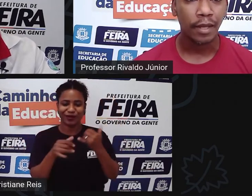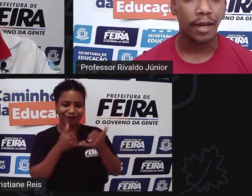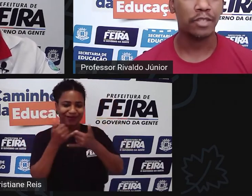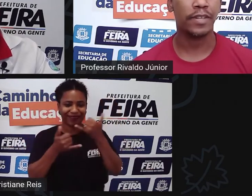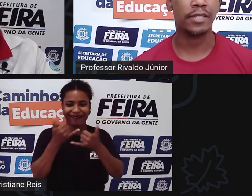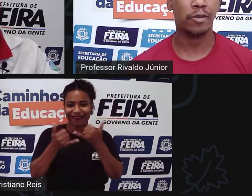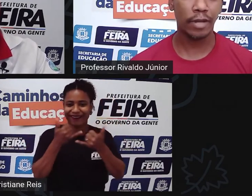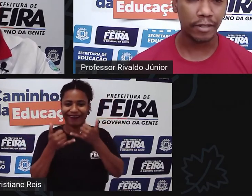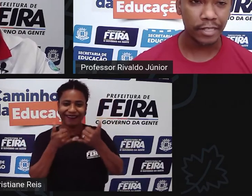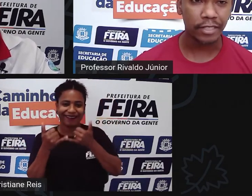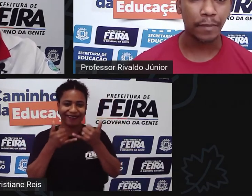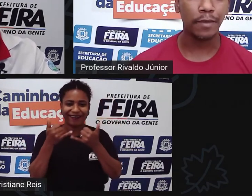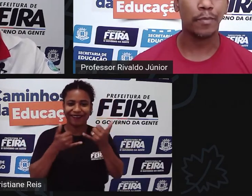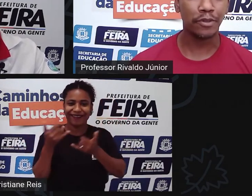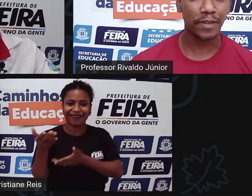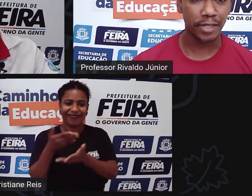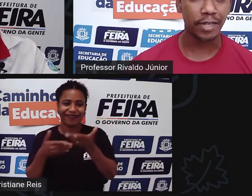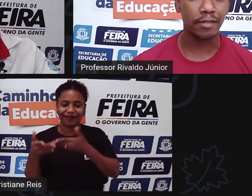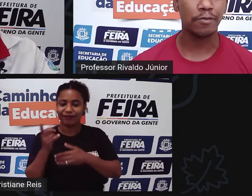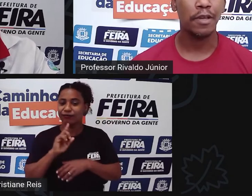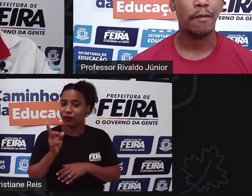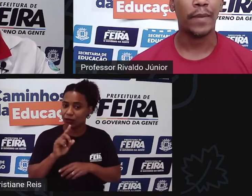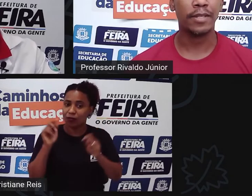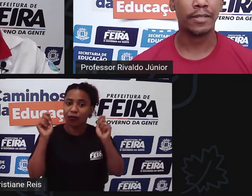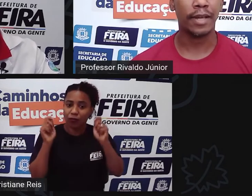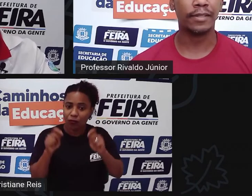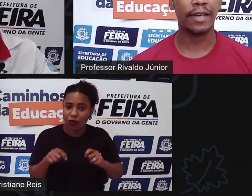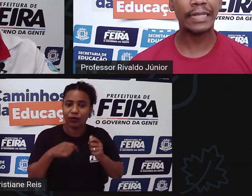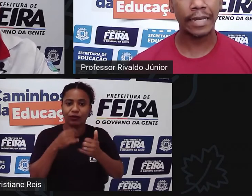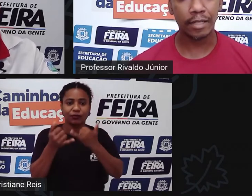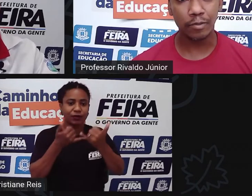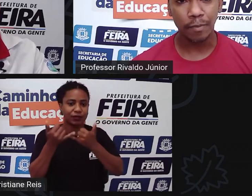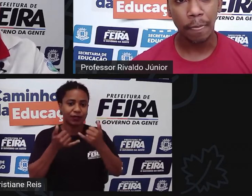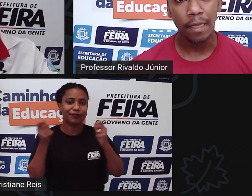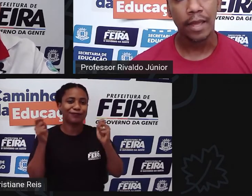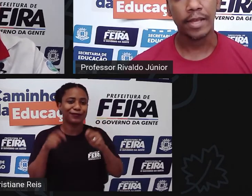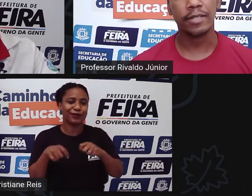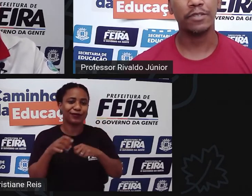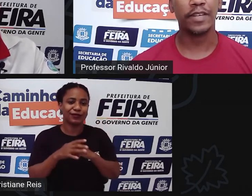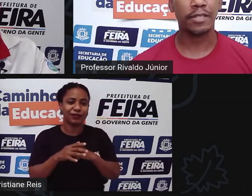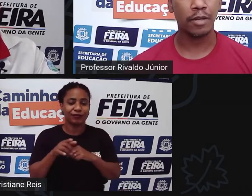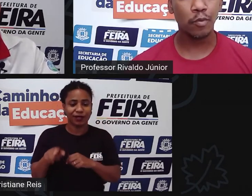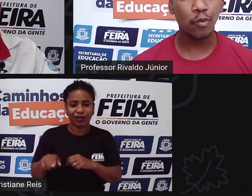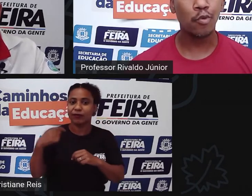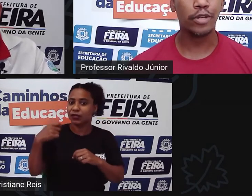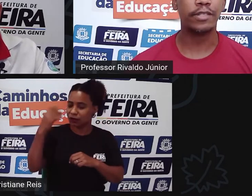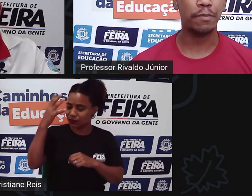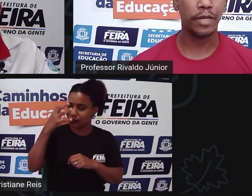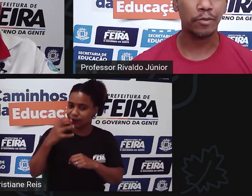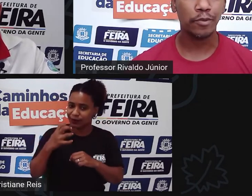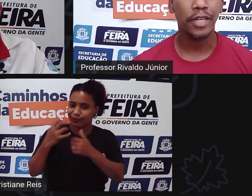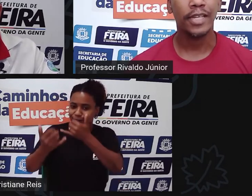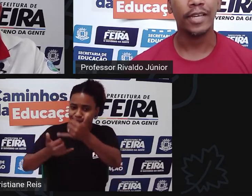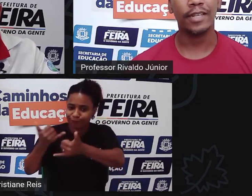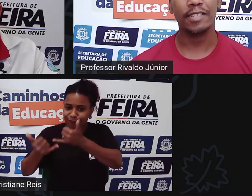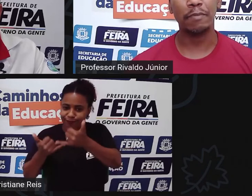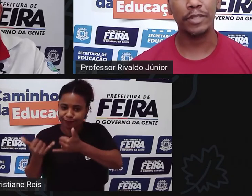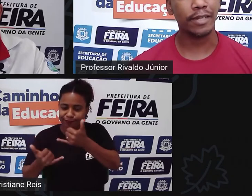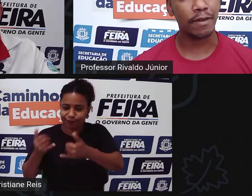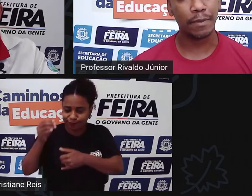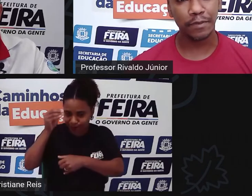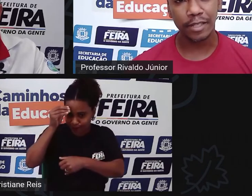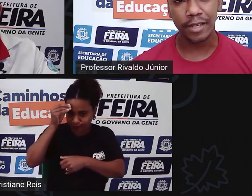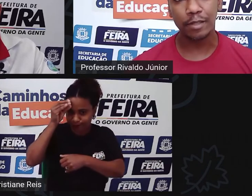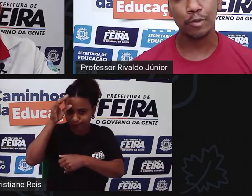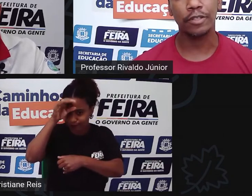a diversão claro que a gente também pode fazer isso mas atralhando essa diversão com conhecimento que a criança vai